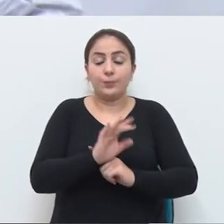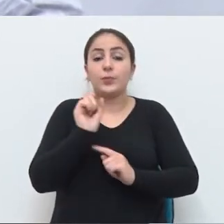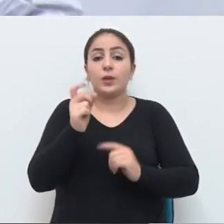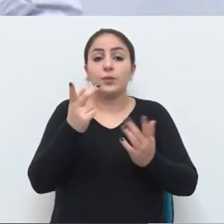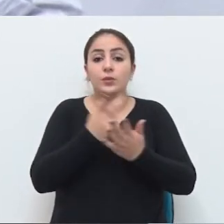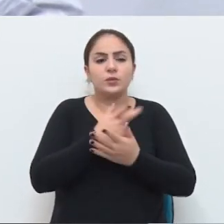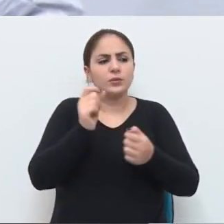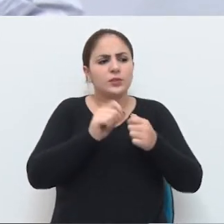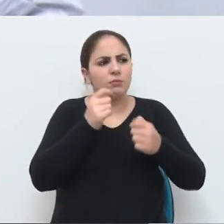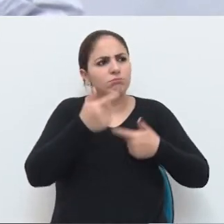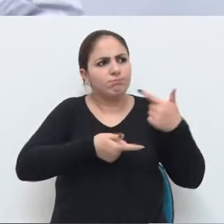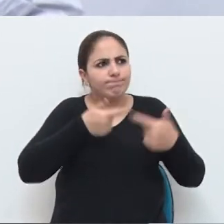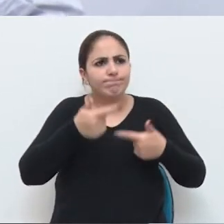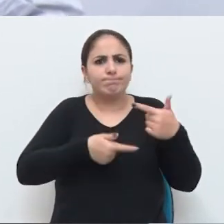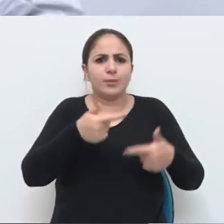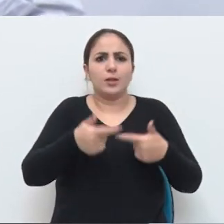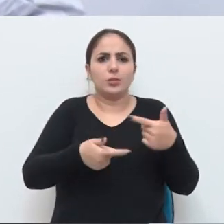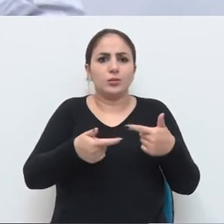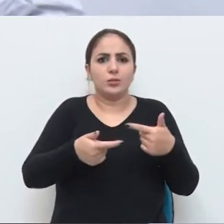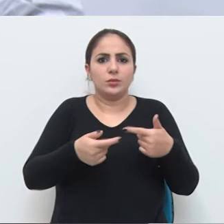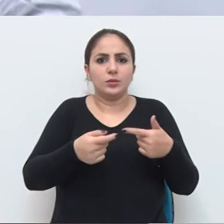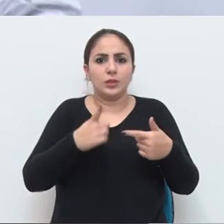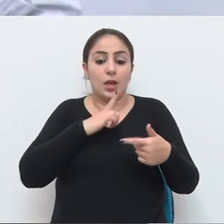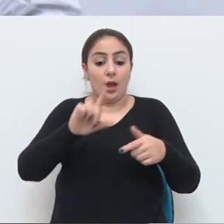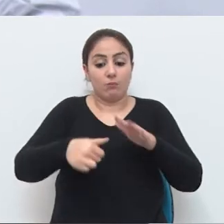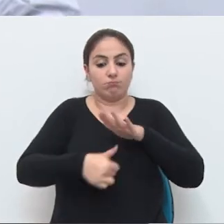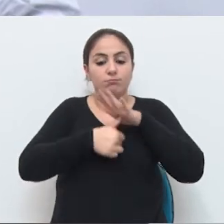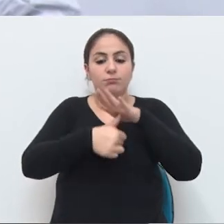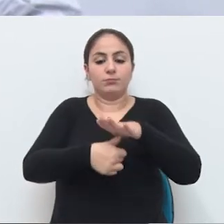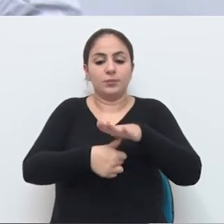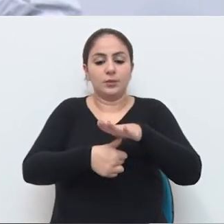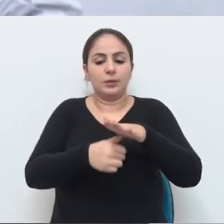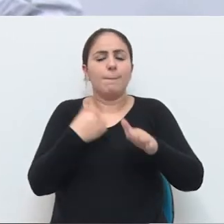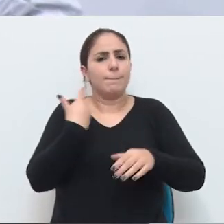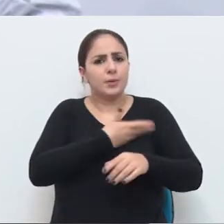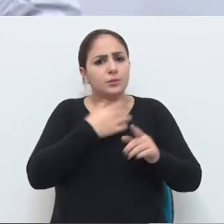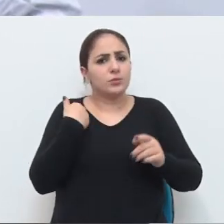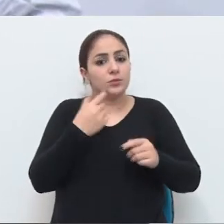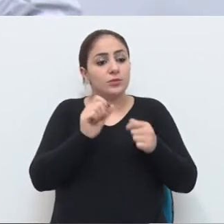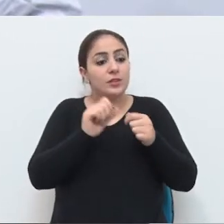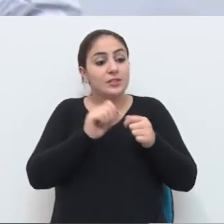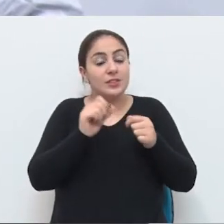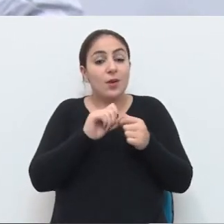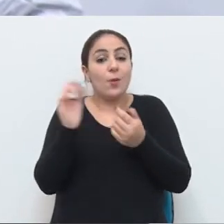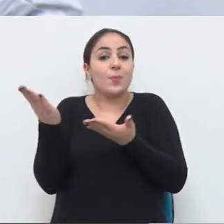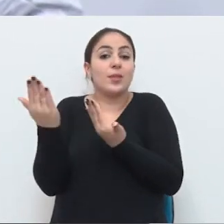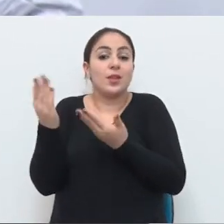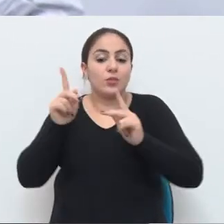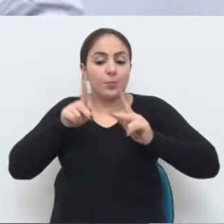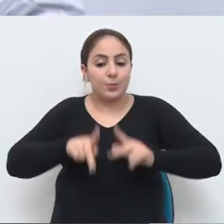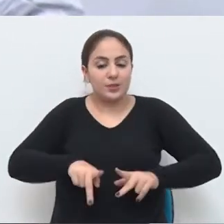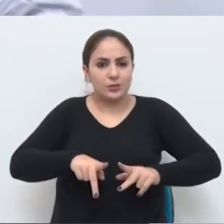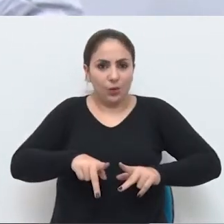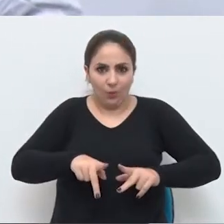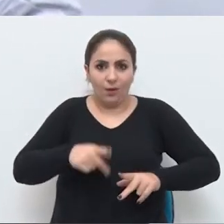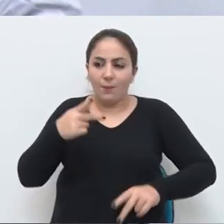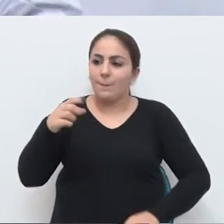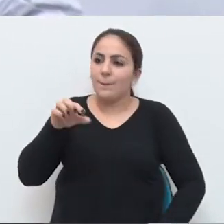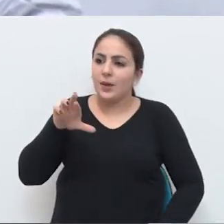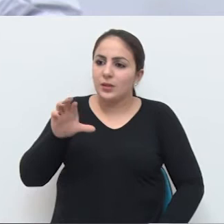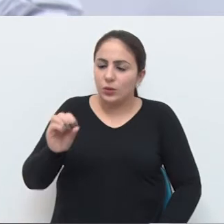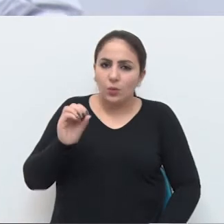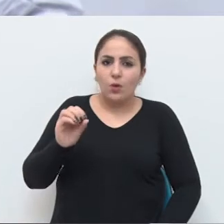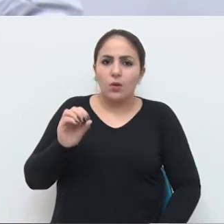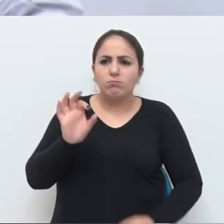que fizeram algum trabalho, ou são autoridade. Nós também temos que homenagear aquelas pessoas, vereador Dalalana,